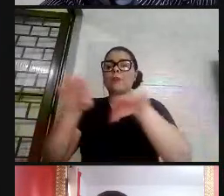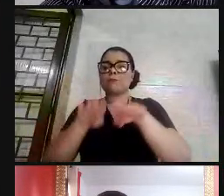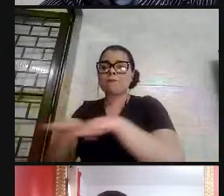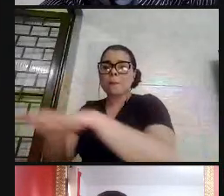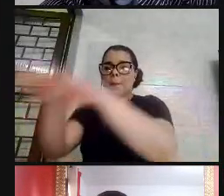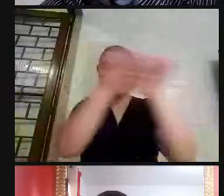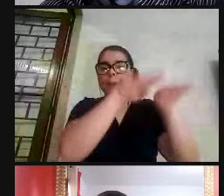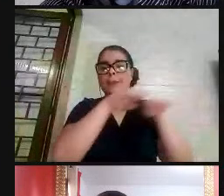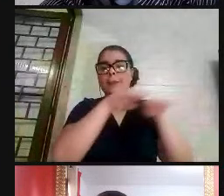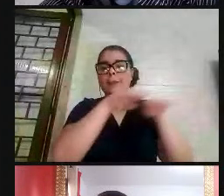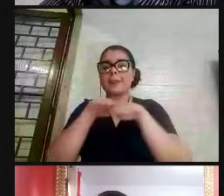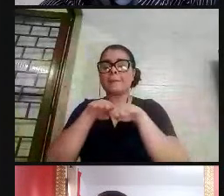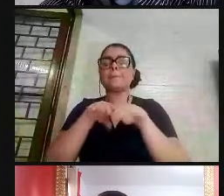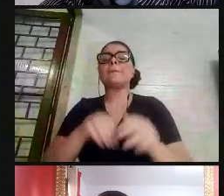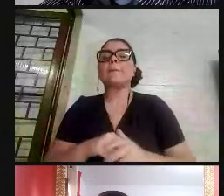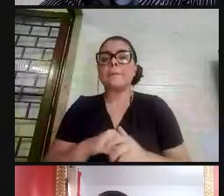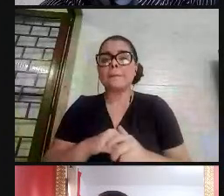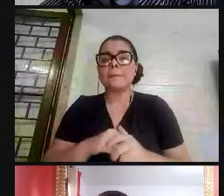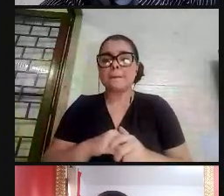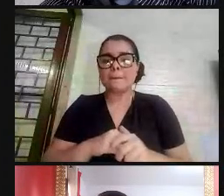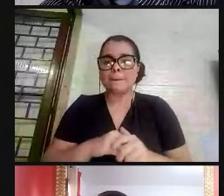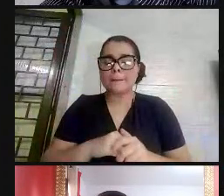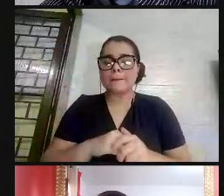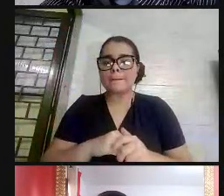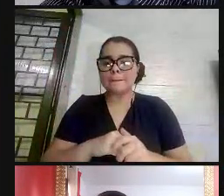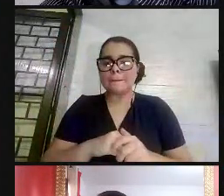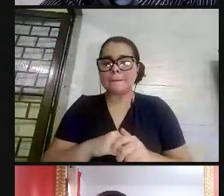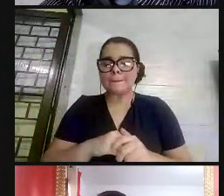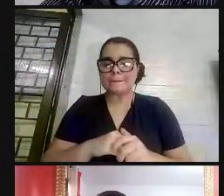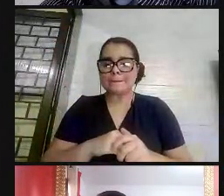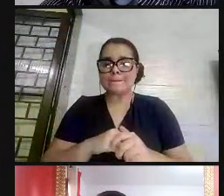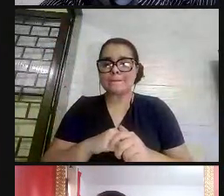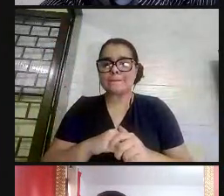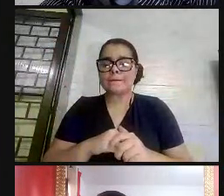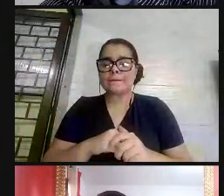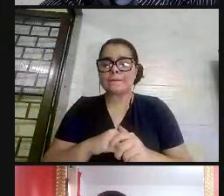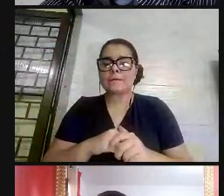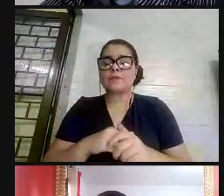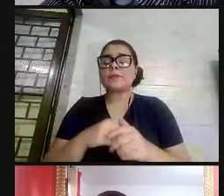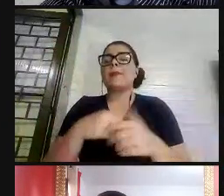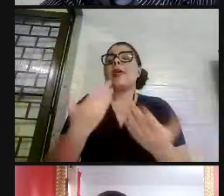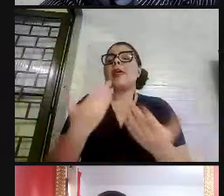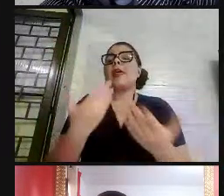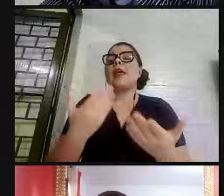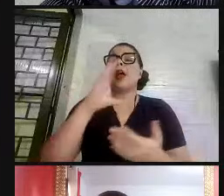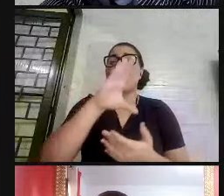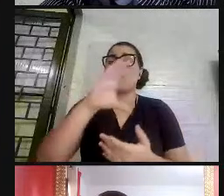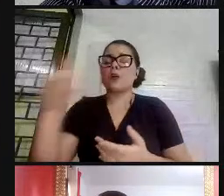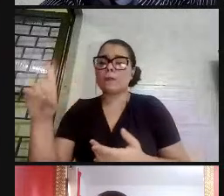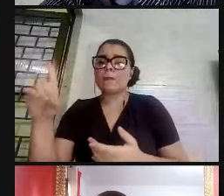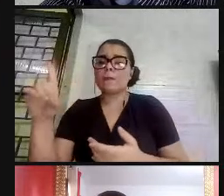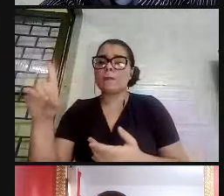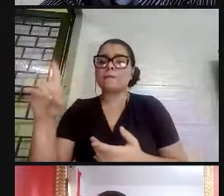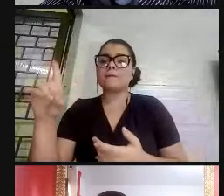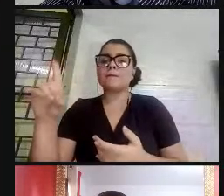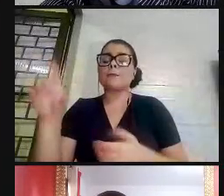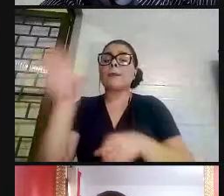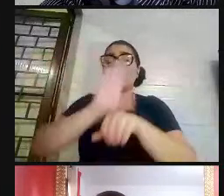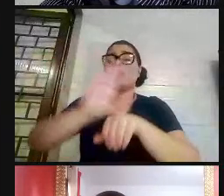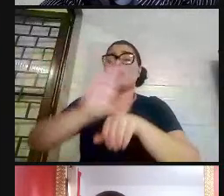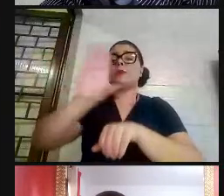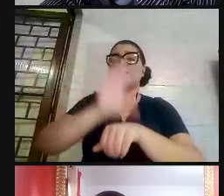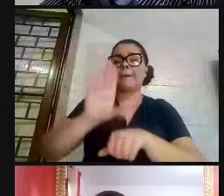A aula, a coordenação do curso